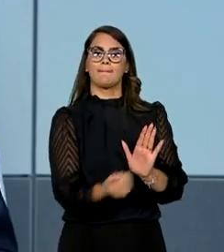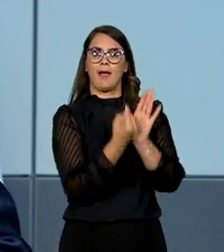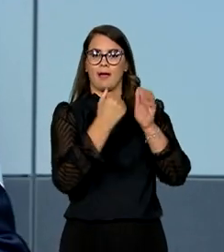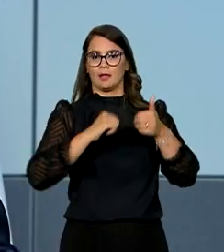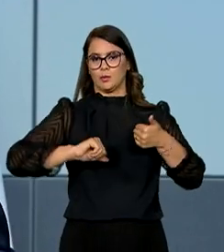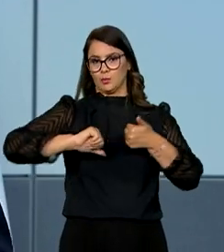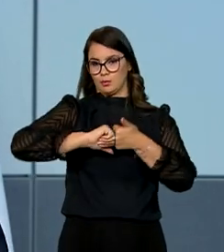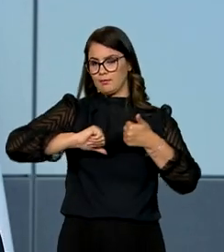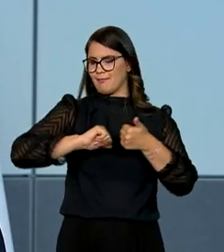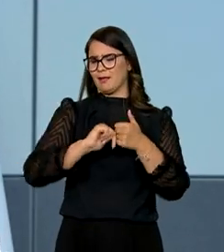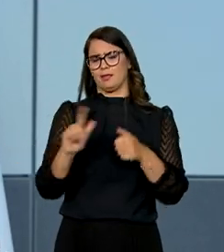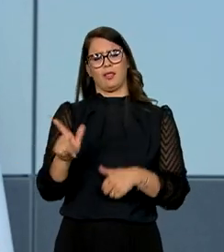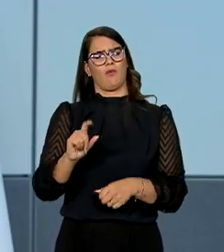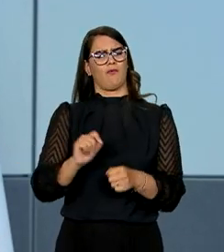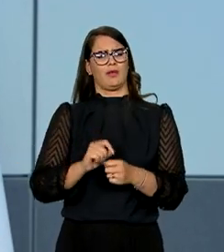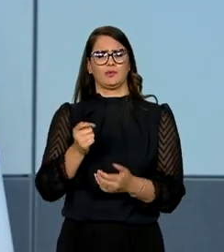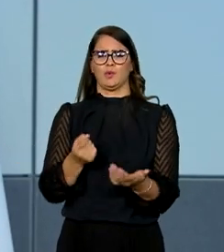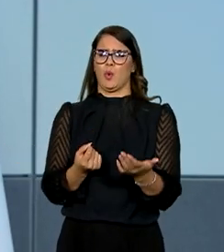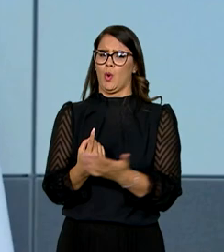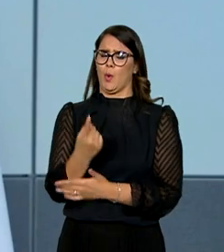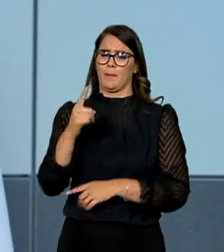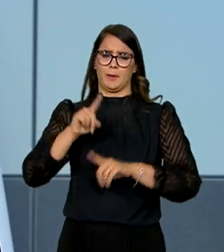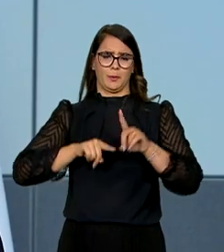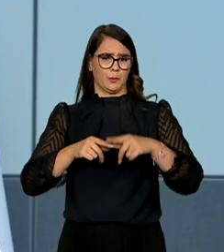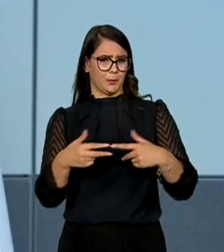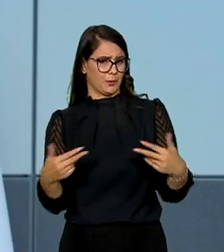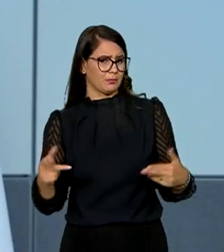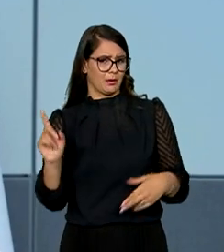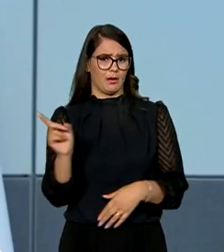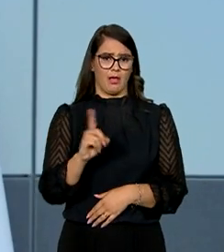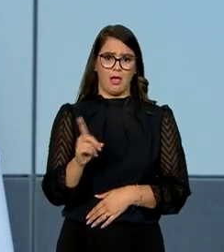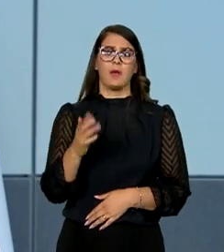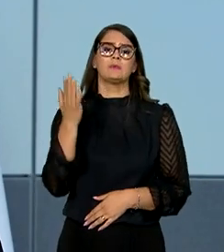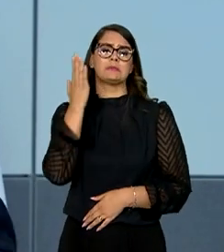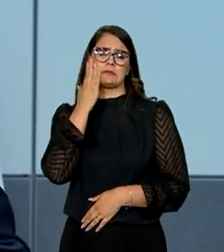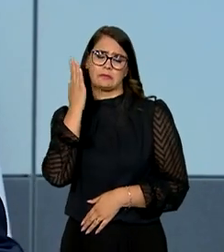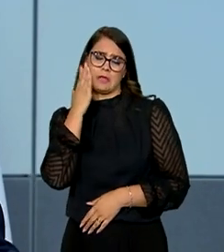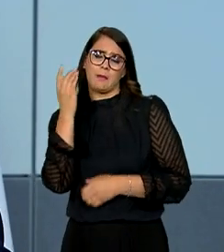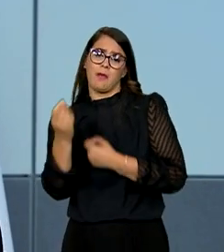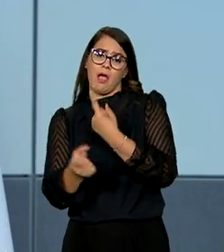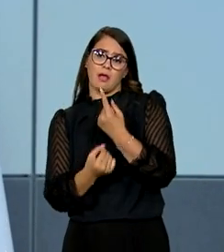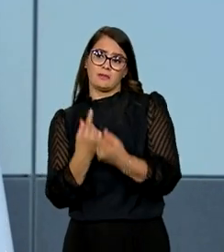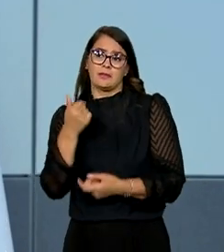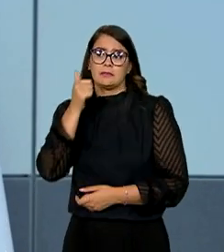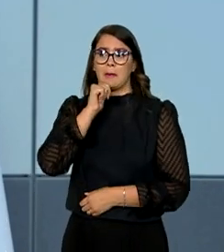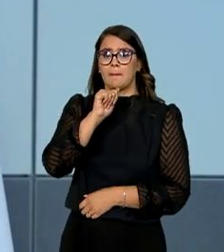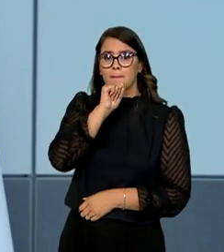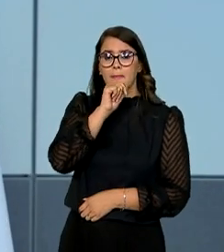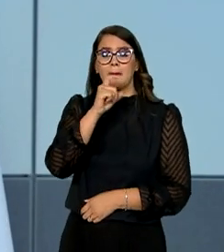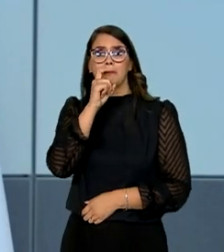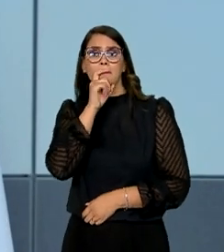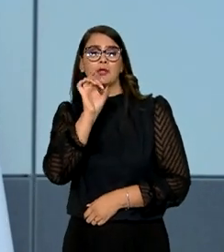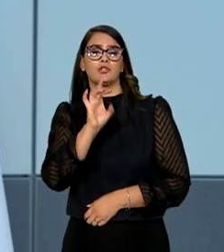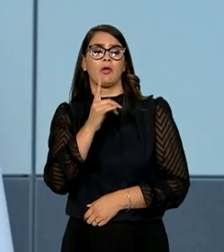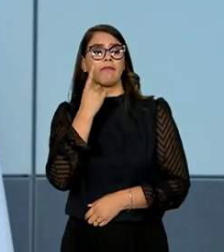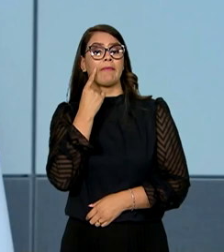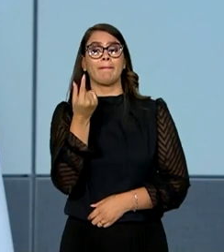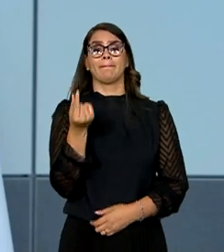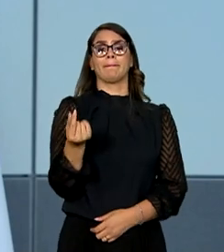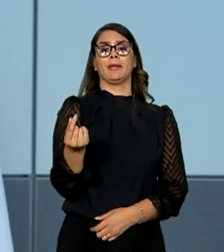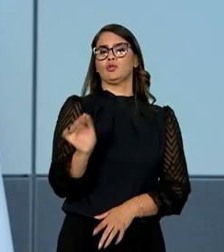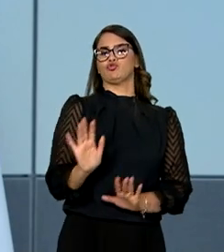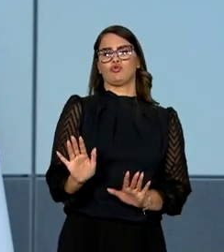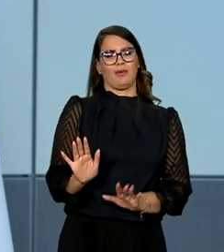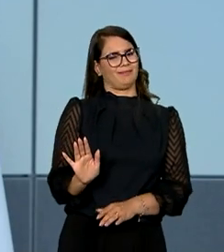e não façam a aquisição desse produto. Nós sabemos que muitas das vezes os pais procuram apenas verificar o preço.